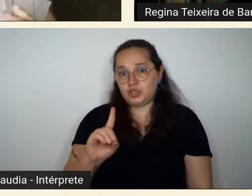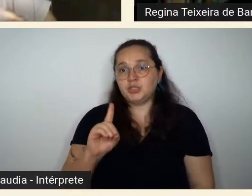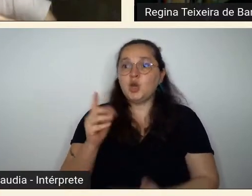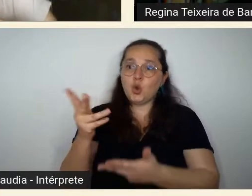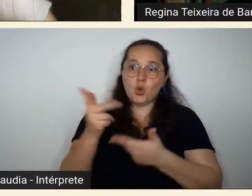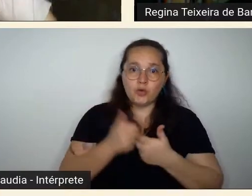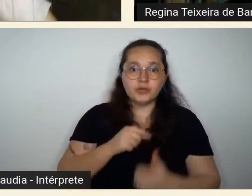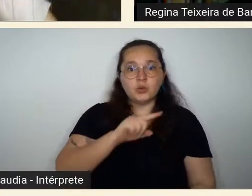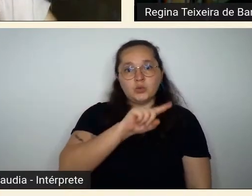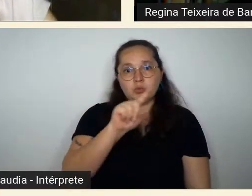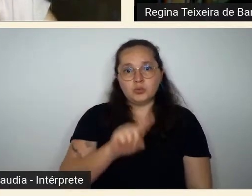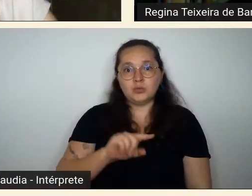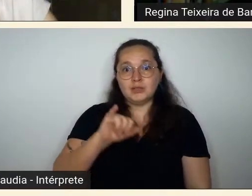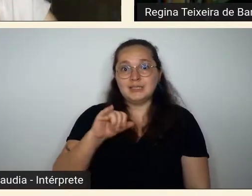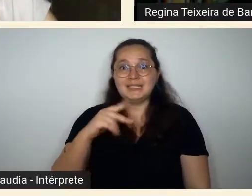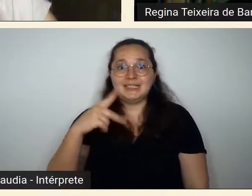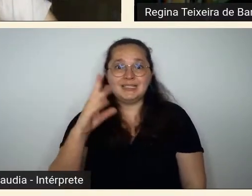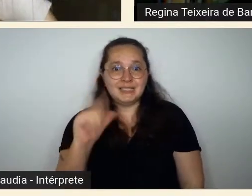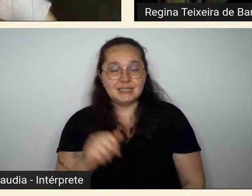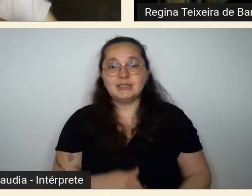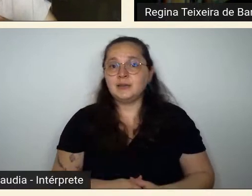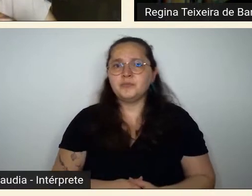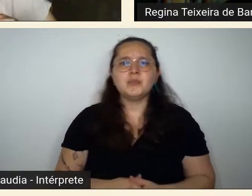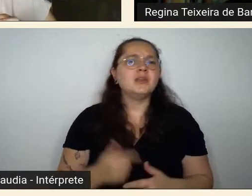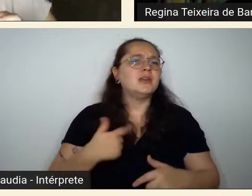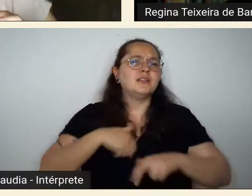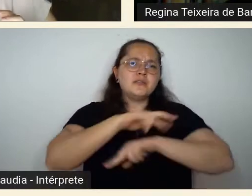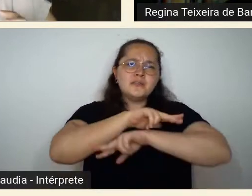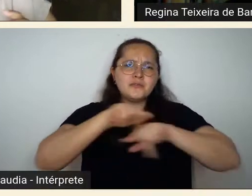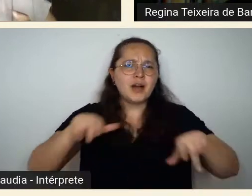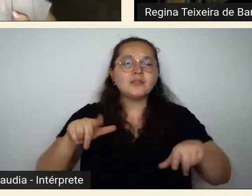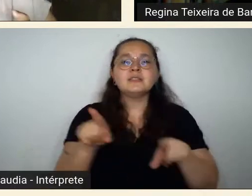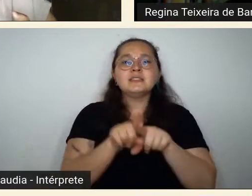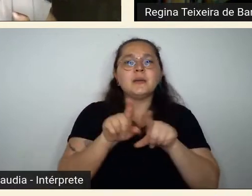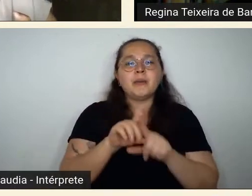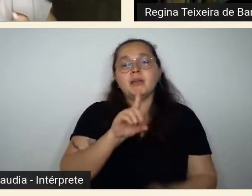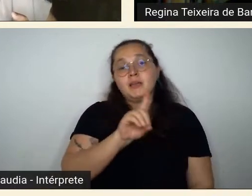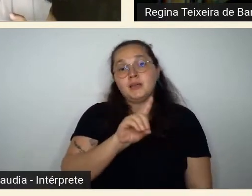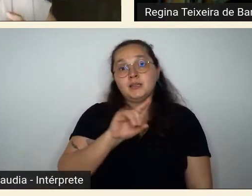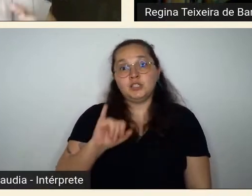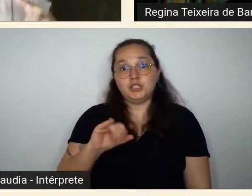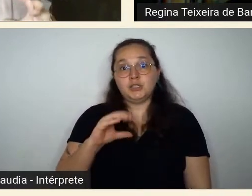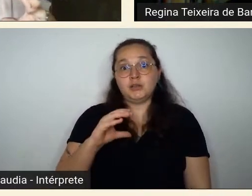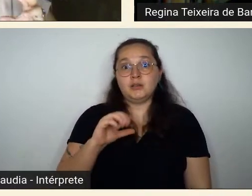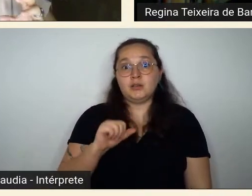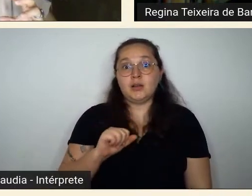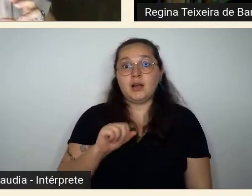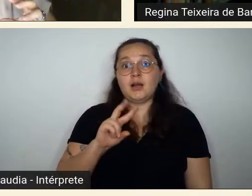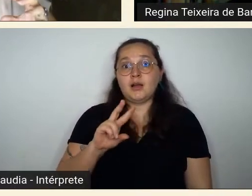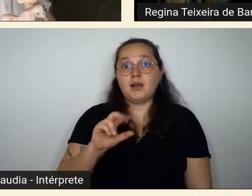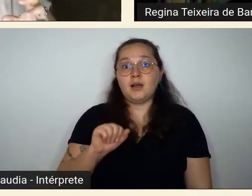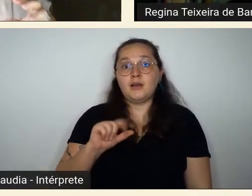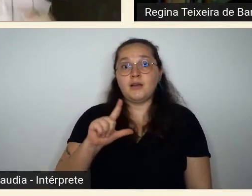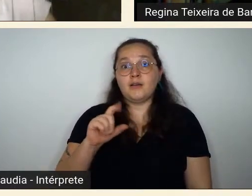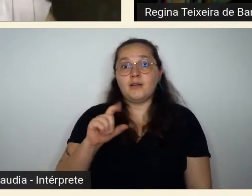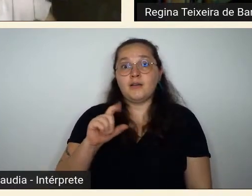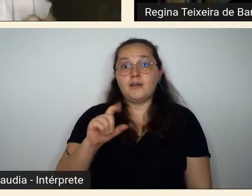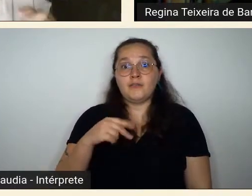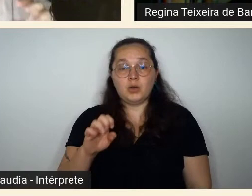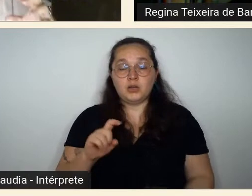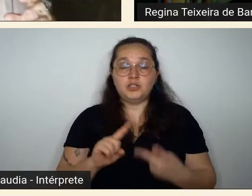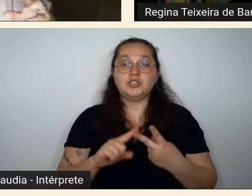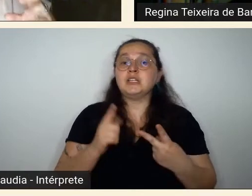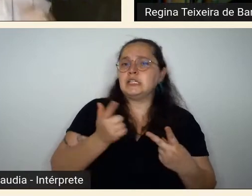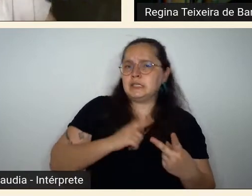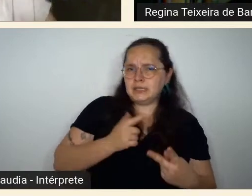inquietação incrível com o Dica Valcante nós vamos ver obras fora Anitta e John Grass